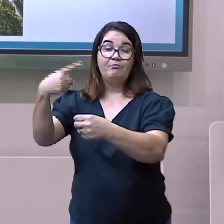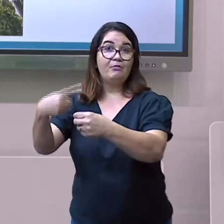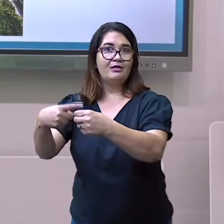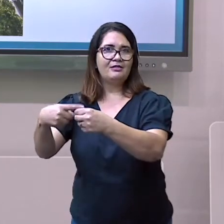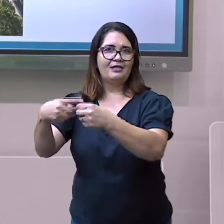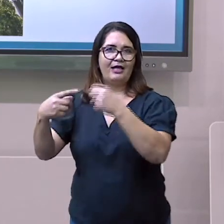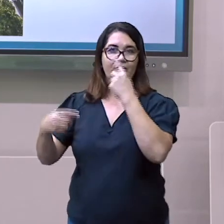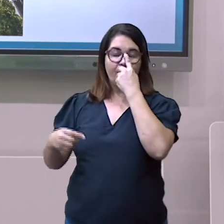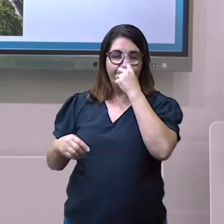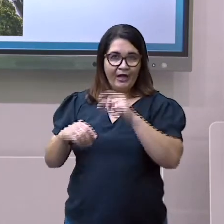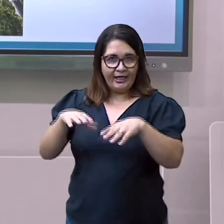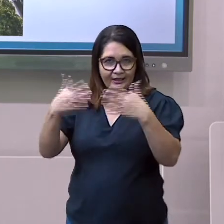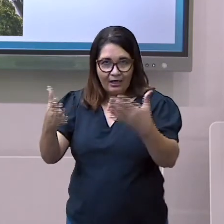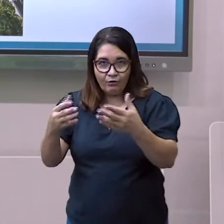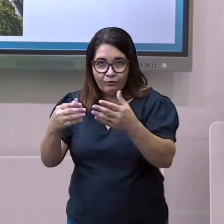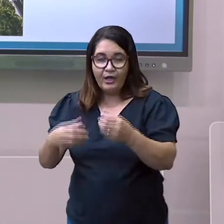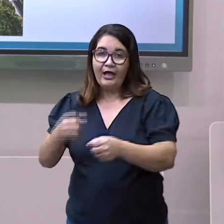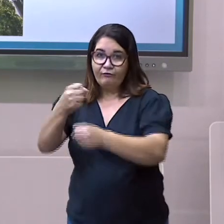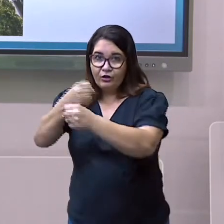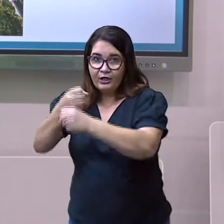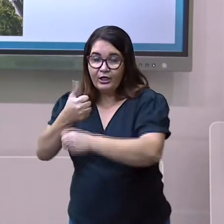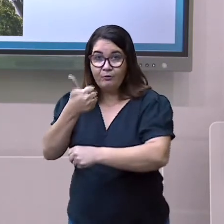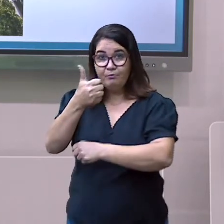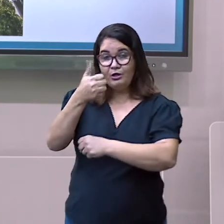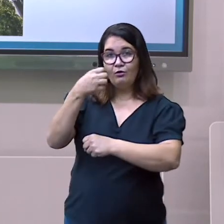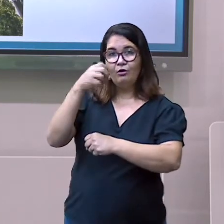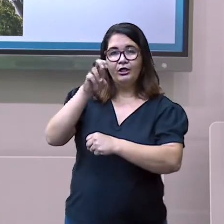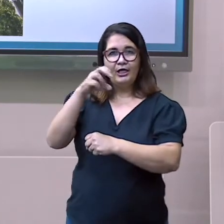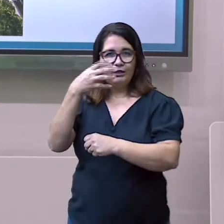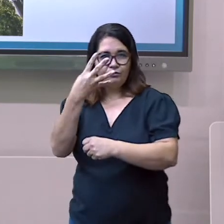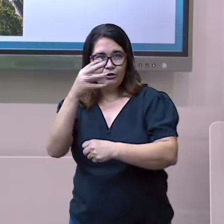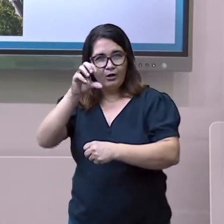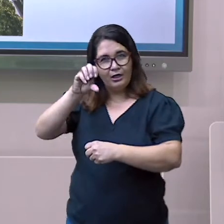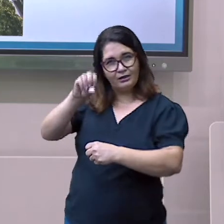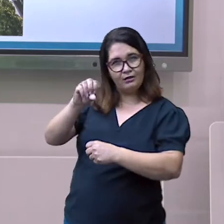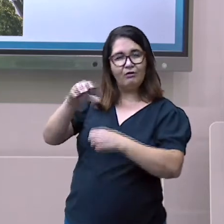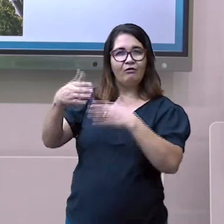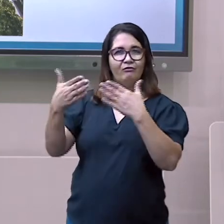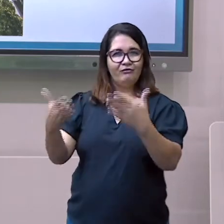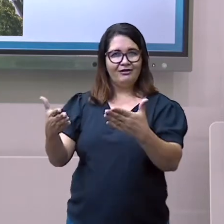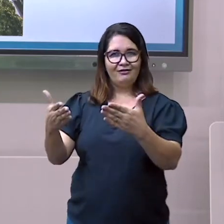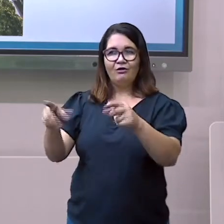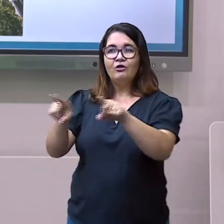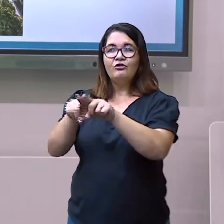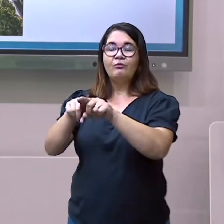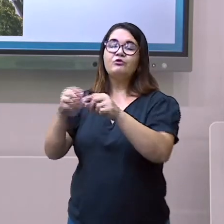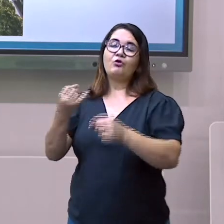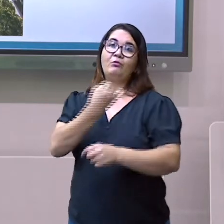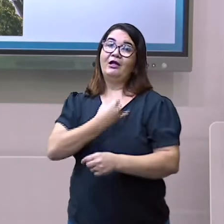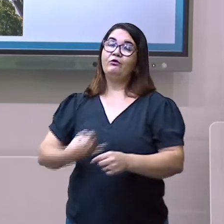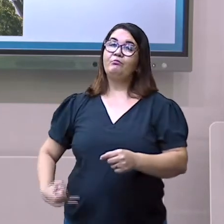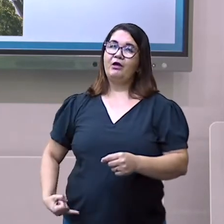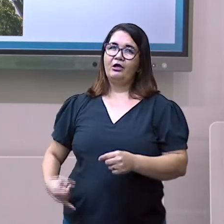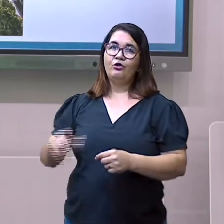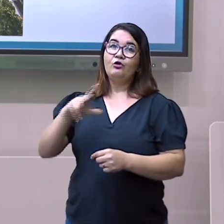Tomé de Souza ocorreu por conta da implantação do governo geral do Brasil e pelo Império Português.